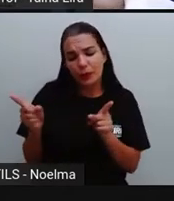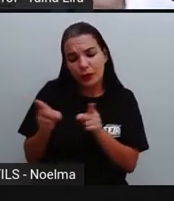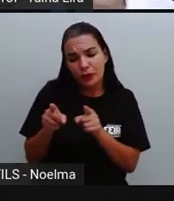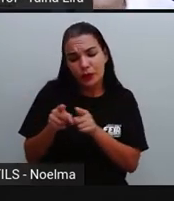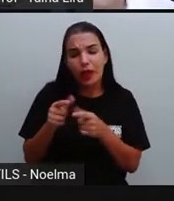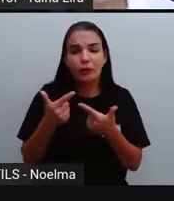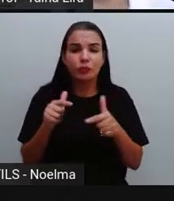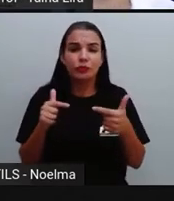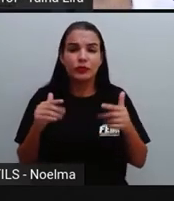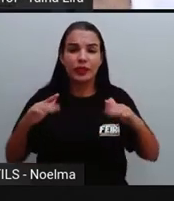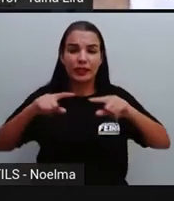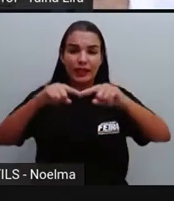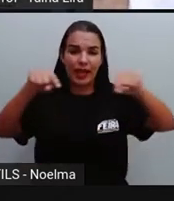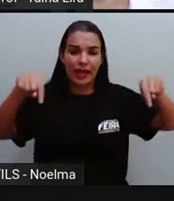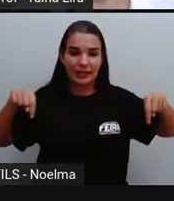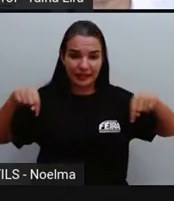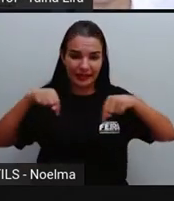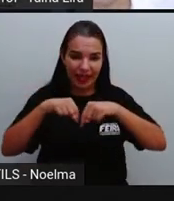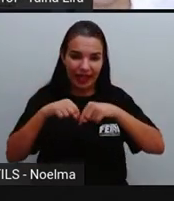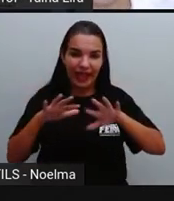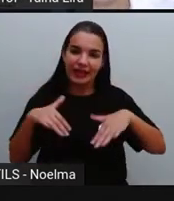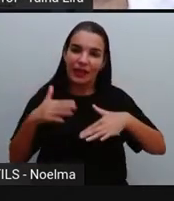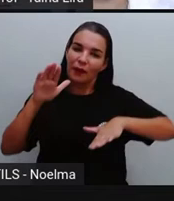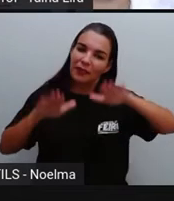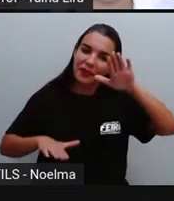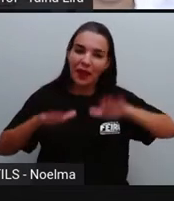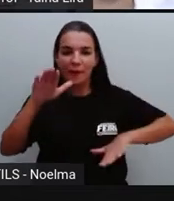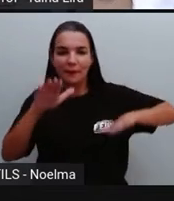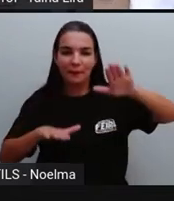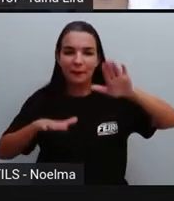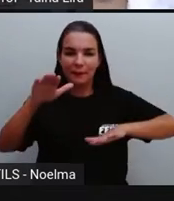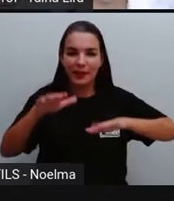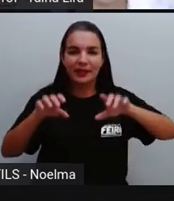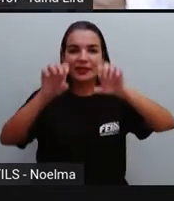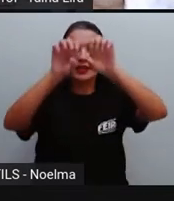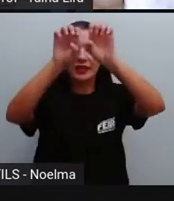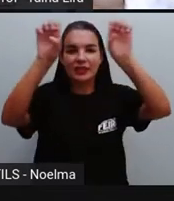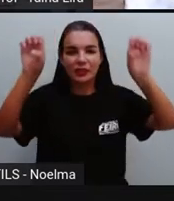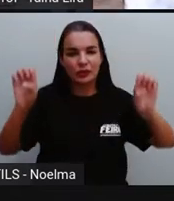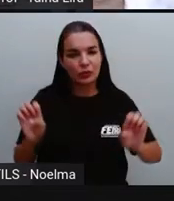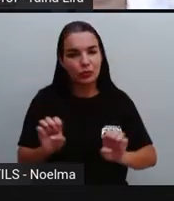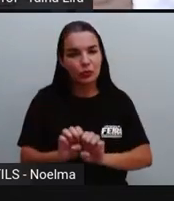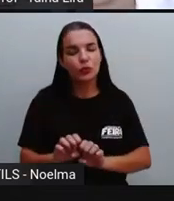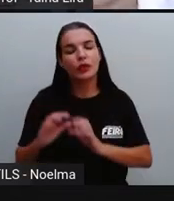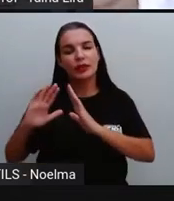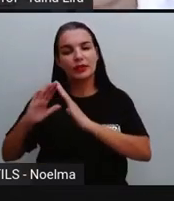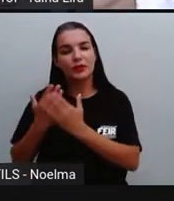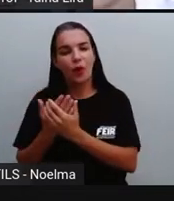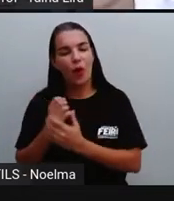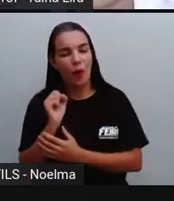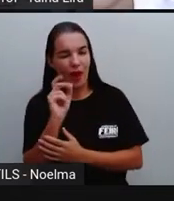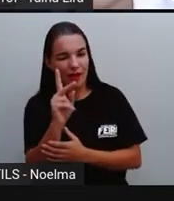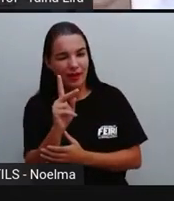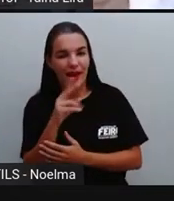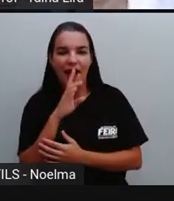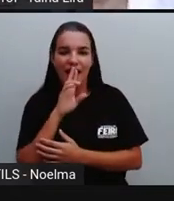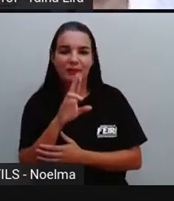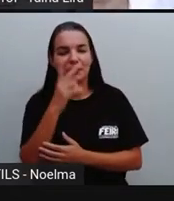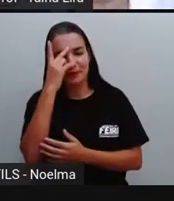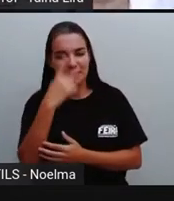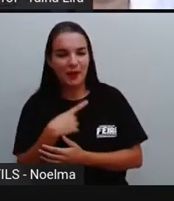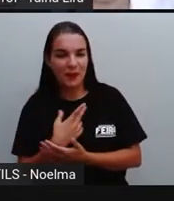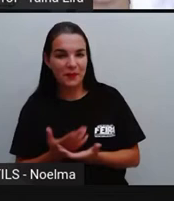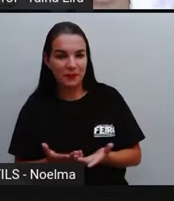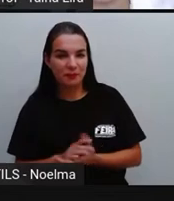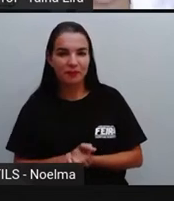sala, tá? Então, vai depender aí também da estrutura da escola. É uma resposta muito pessoal, né? E